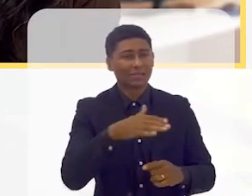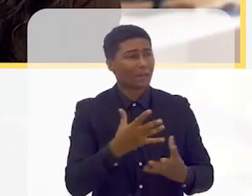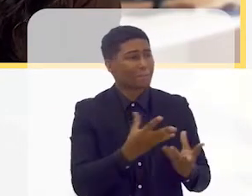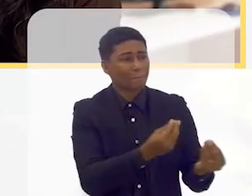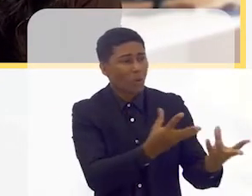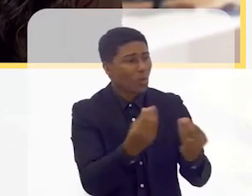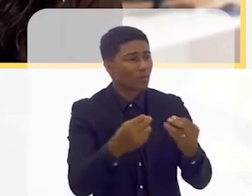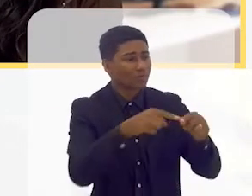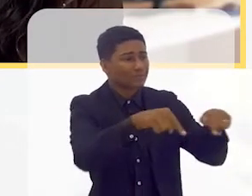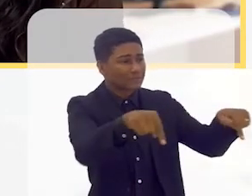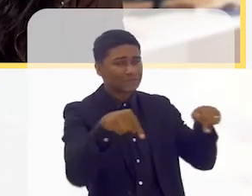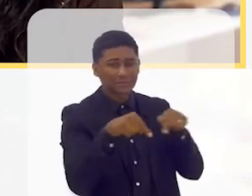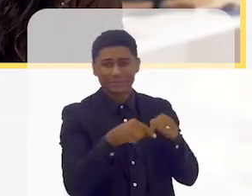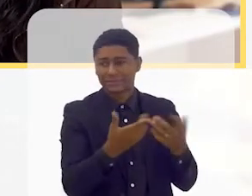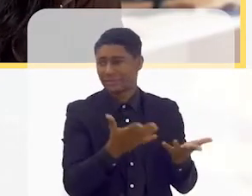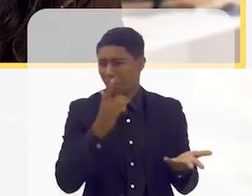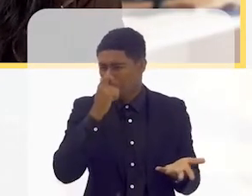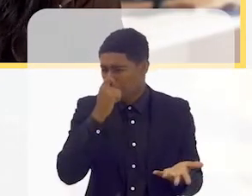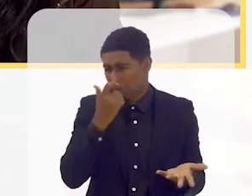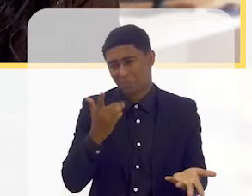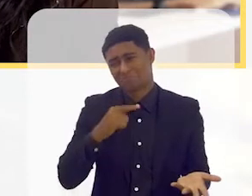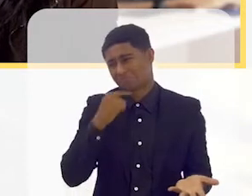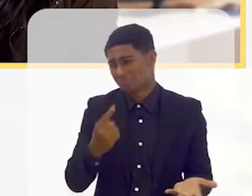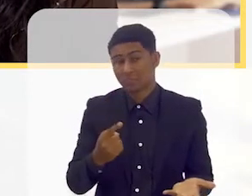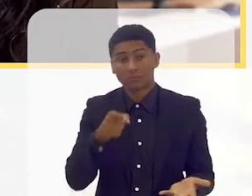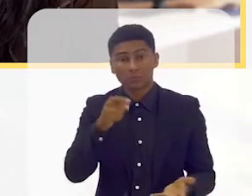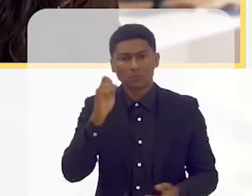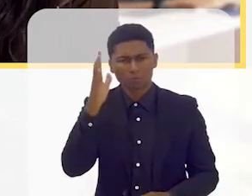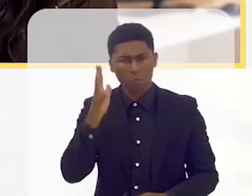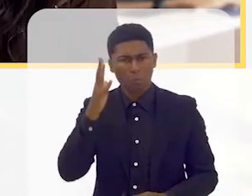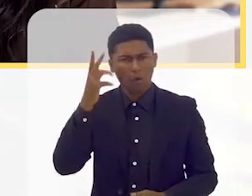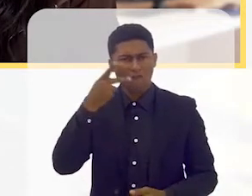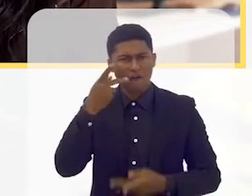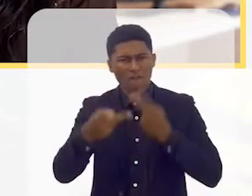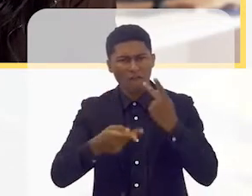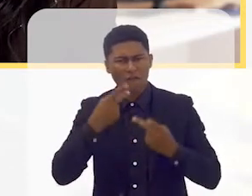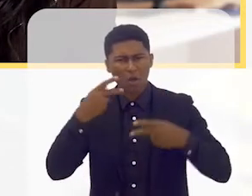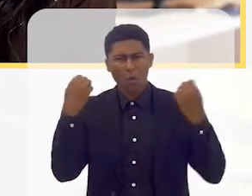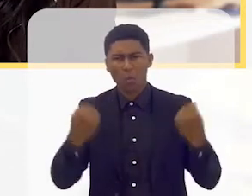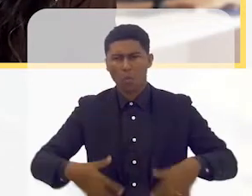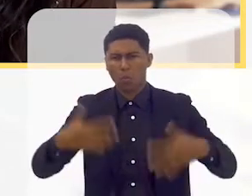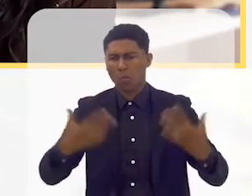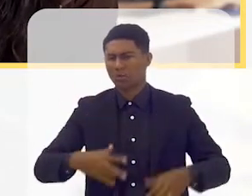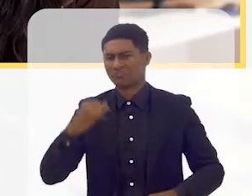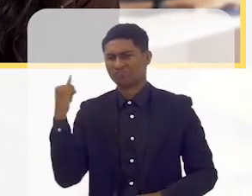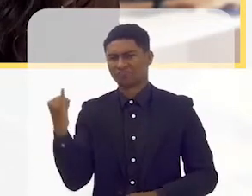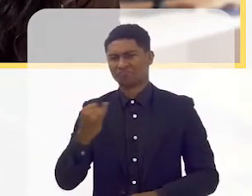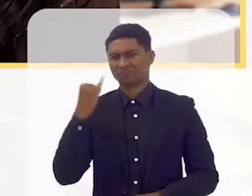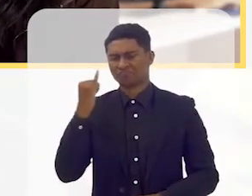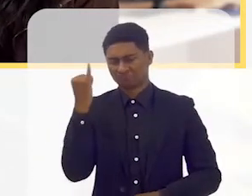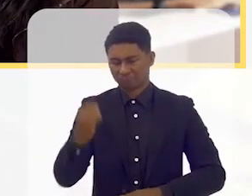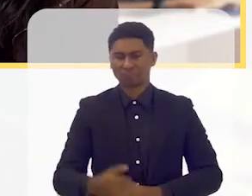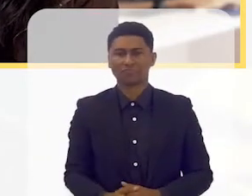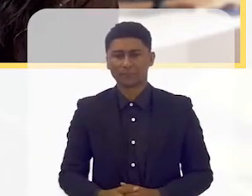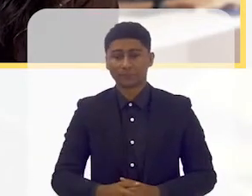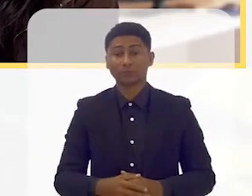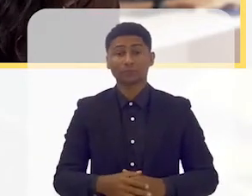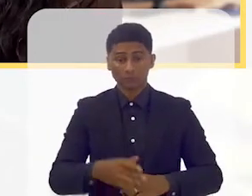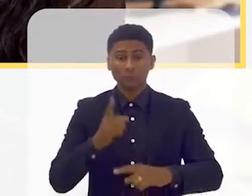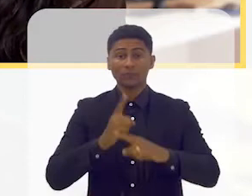sala de aula. E é muito importante ouvir o seu discurso e ouvir o que a senhora tem a dizer a respeito disso.